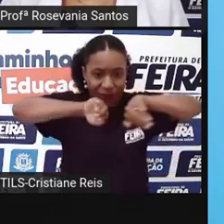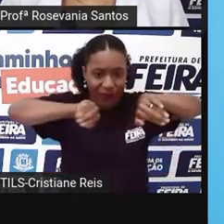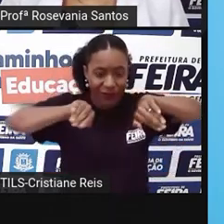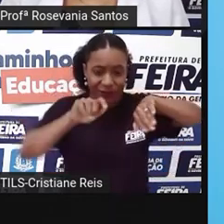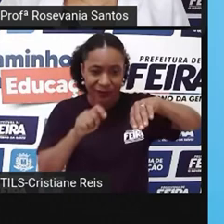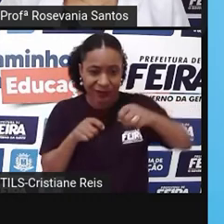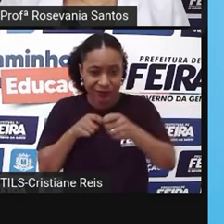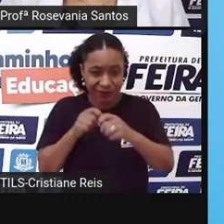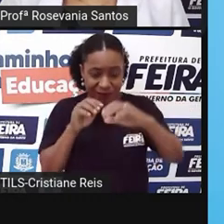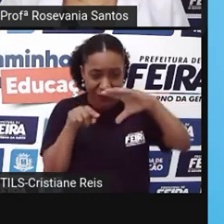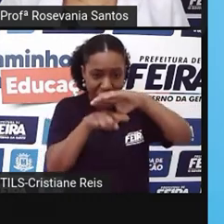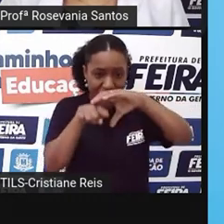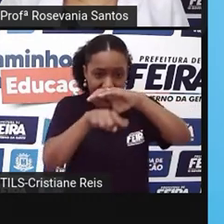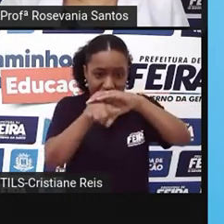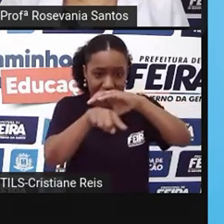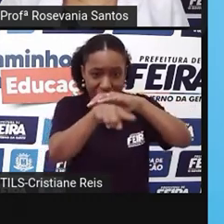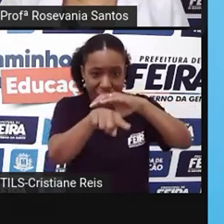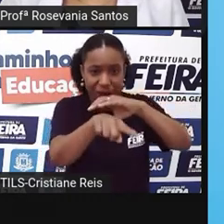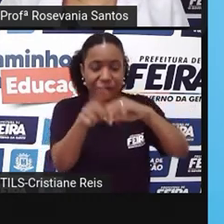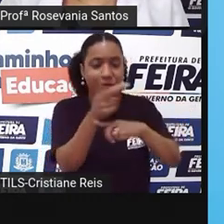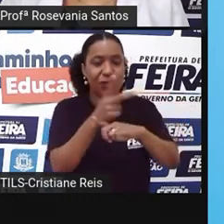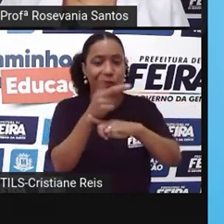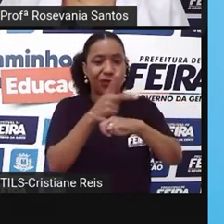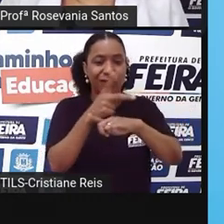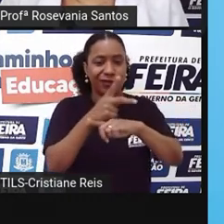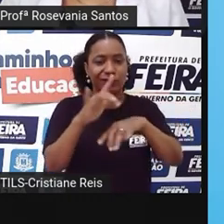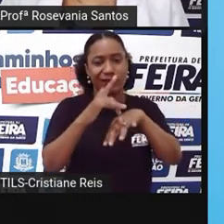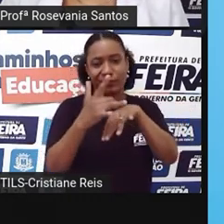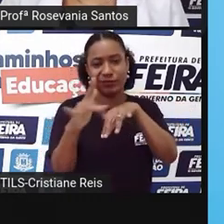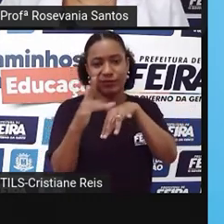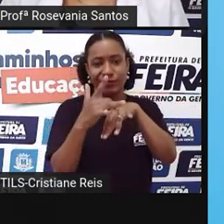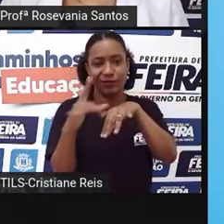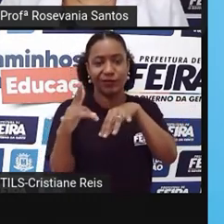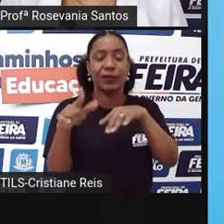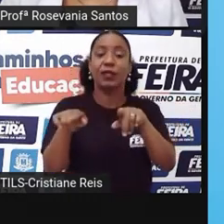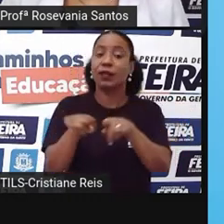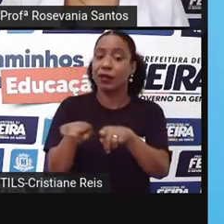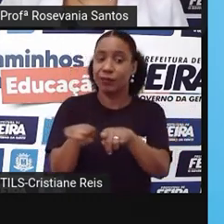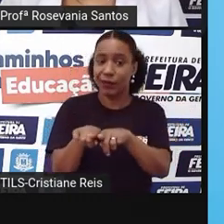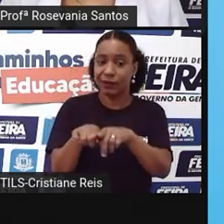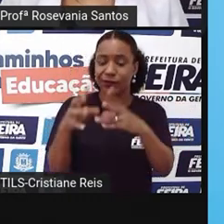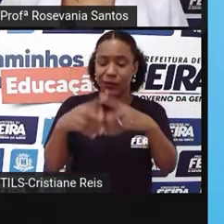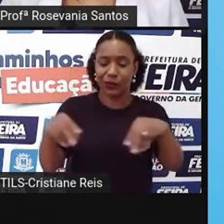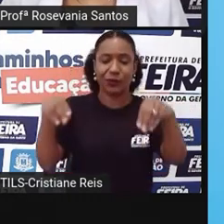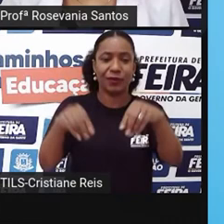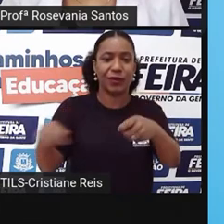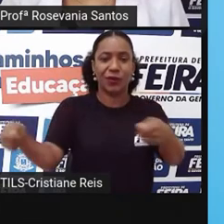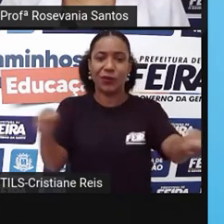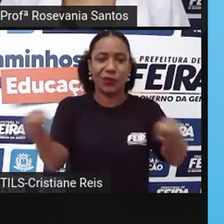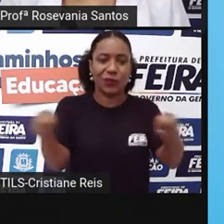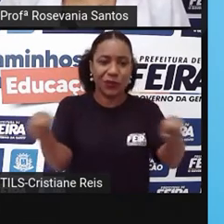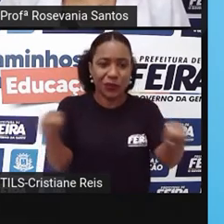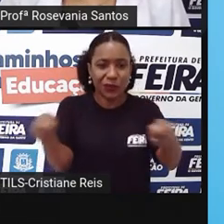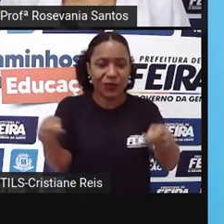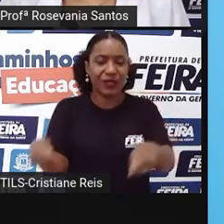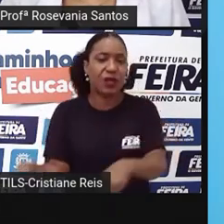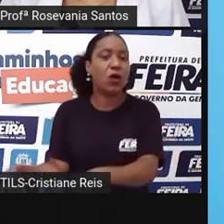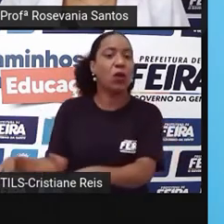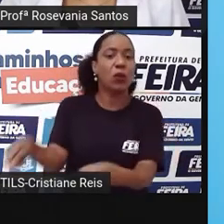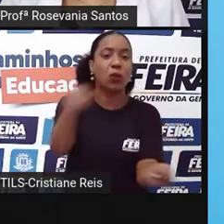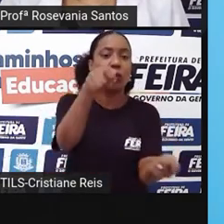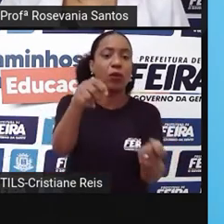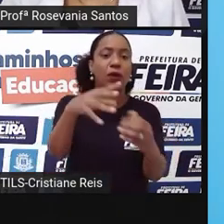fundo do rio, acaba provocando um processo de assoreamento, que está sempre jogando terra, né, lá dentro do rio. É o